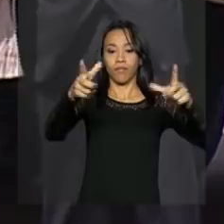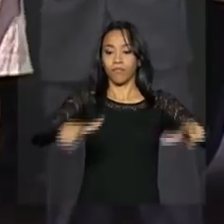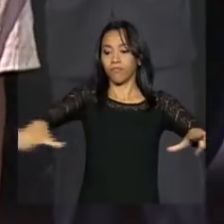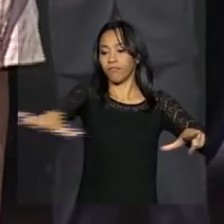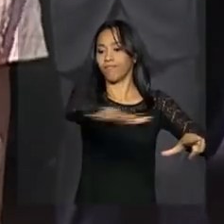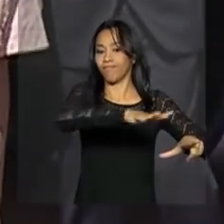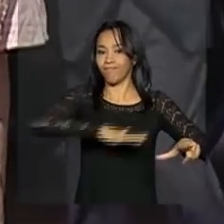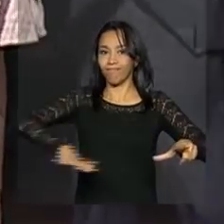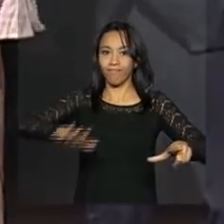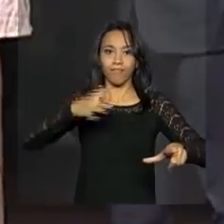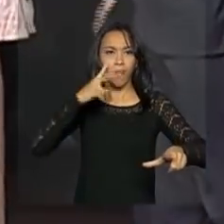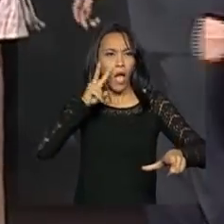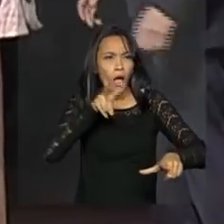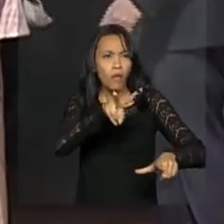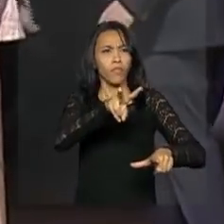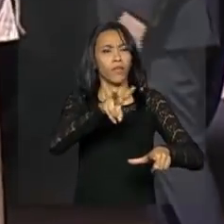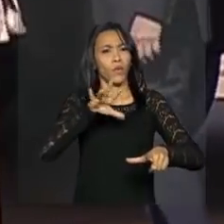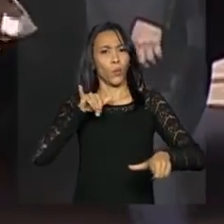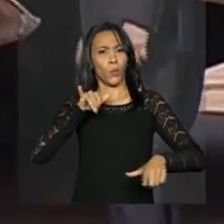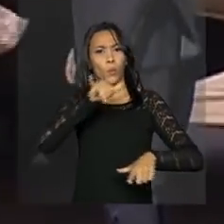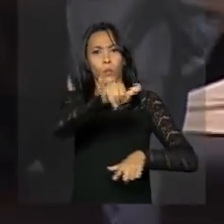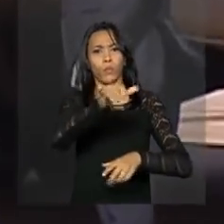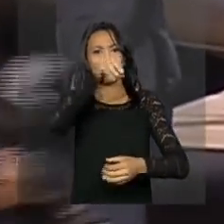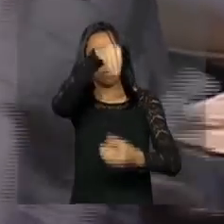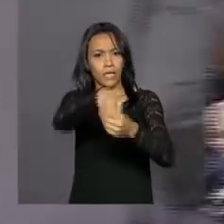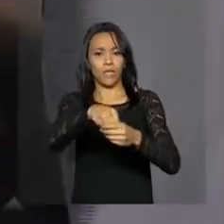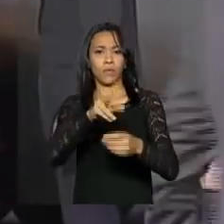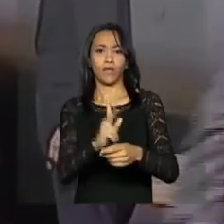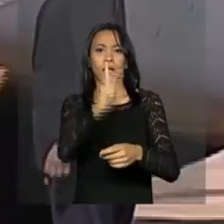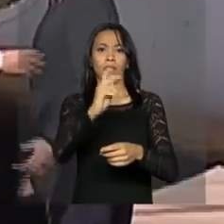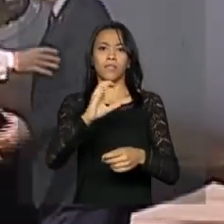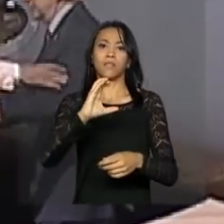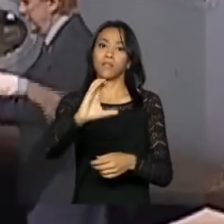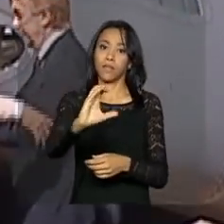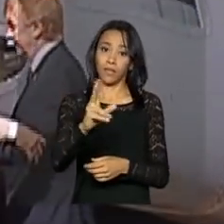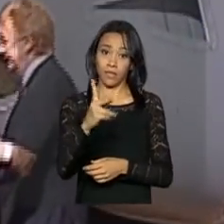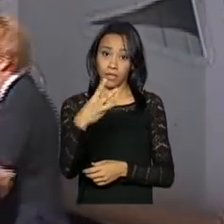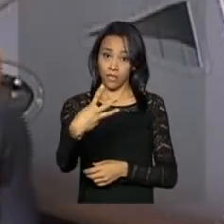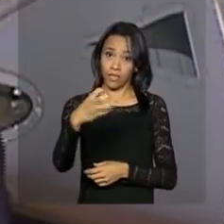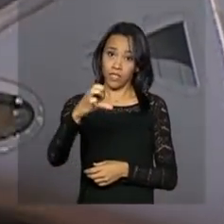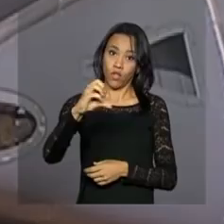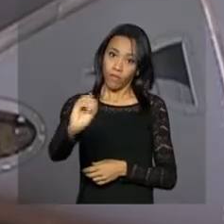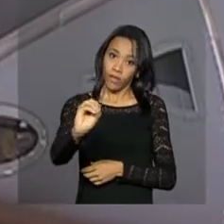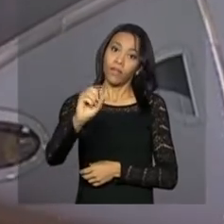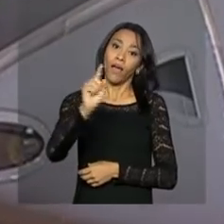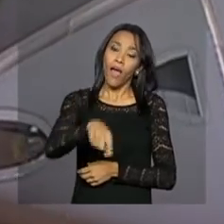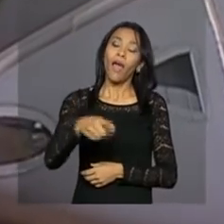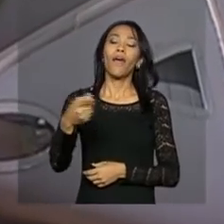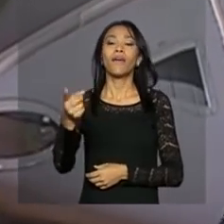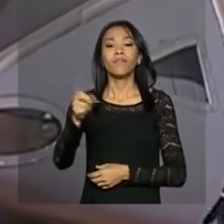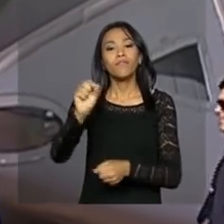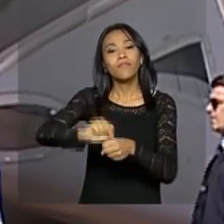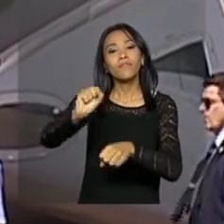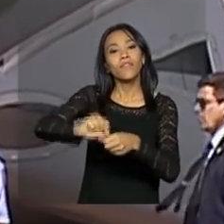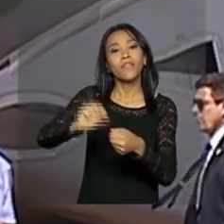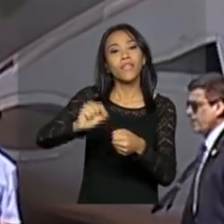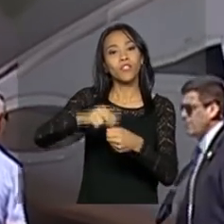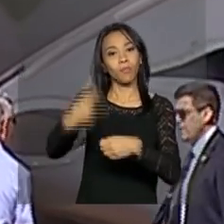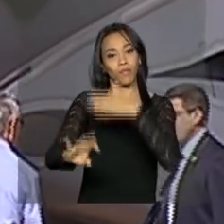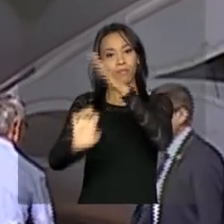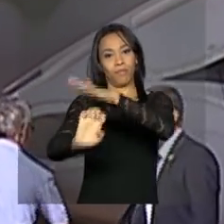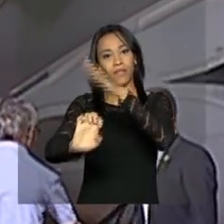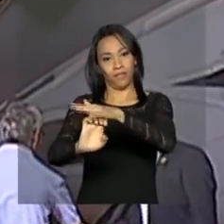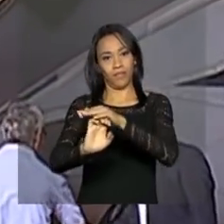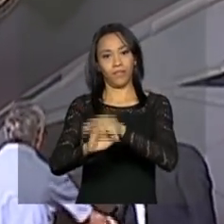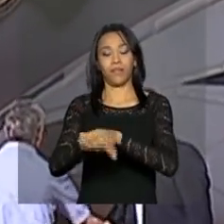A presidenta fez questão de conhecer o interior do KC-390, o novo avião cargueiro projetado pela Embraer em parceria com a